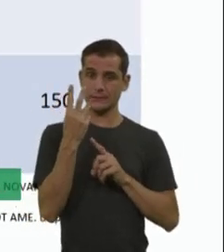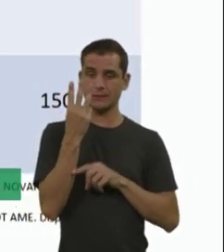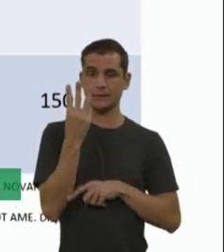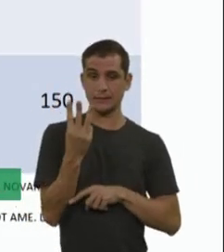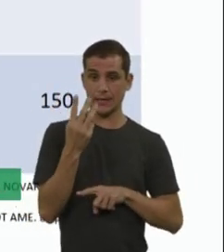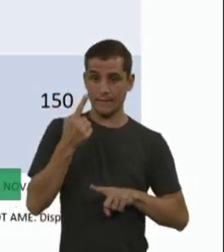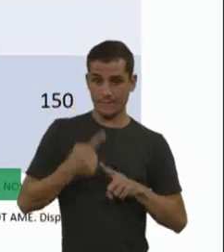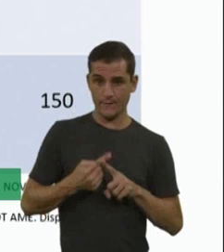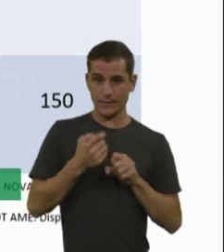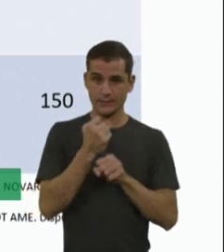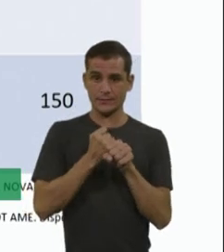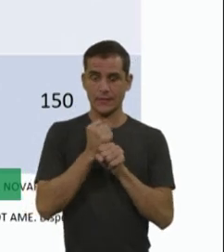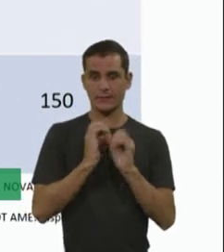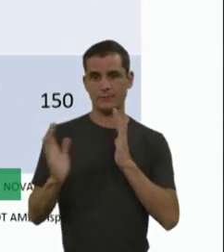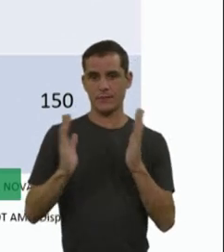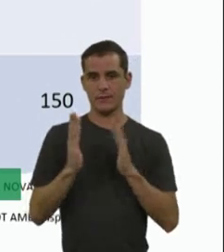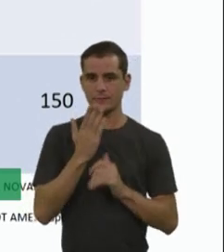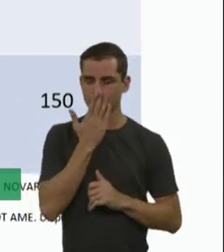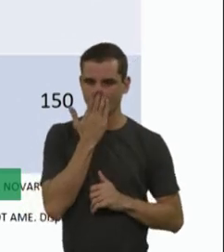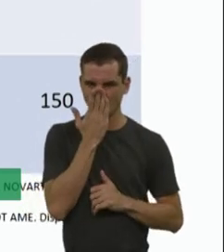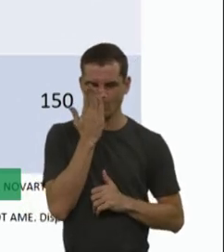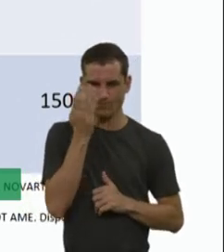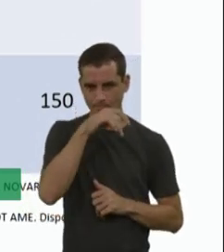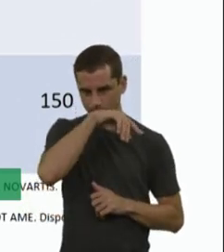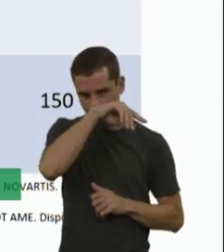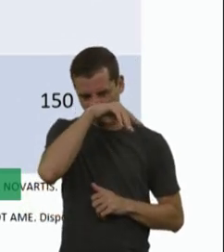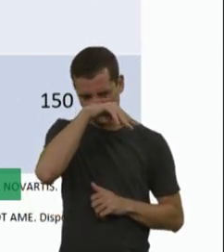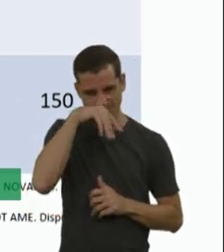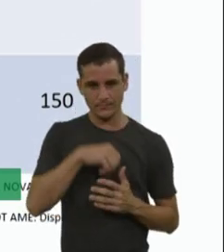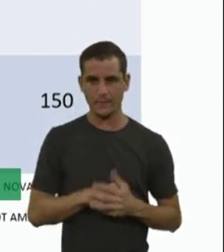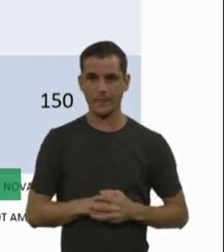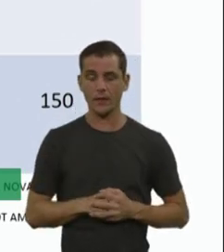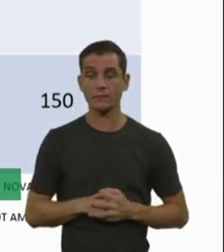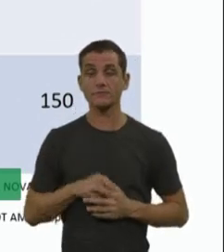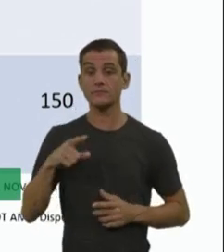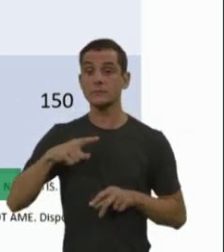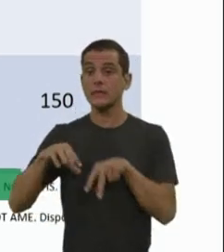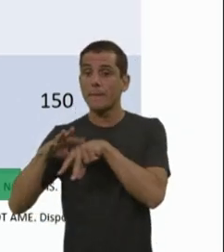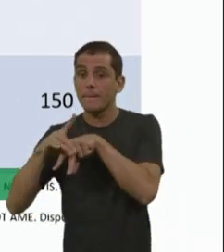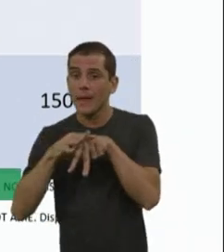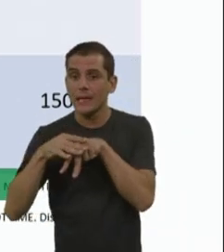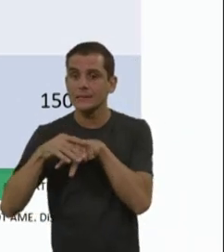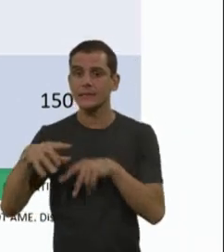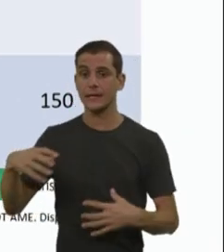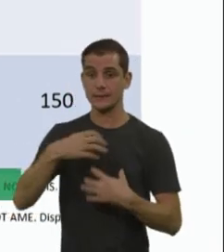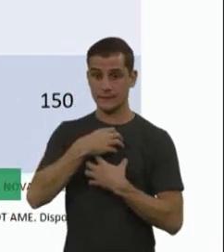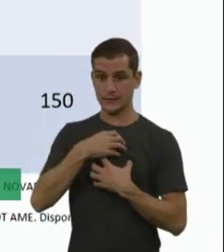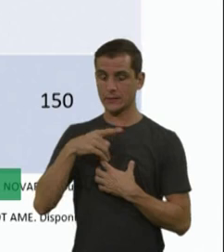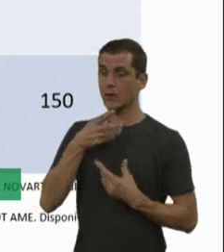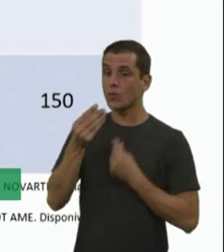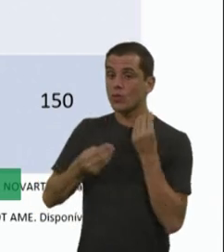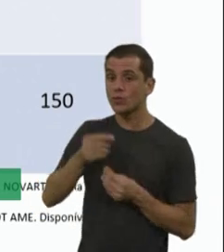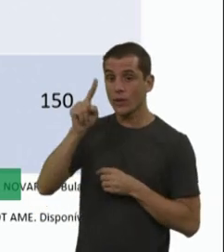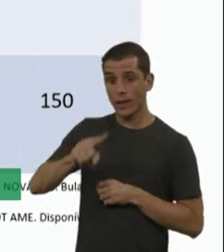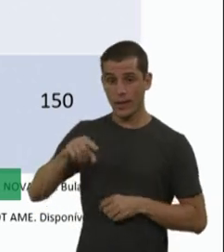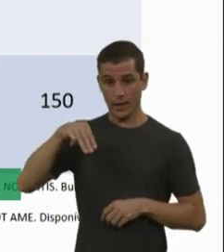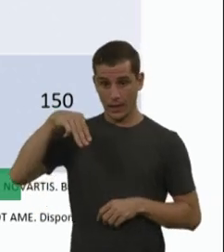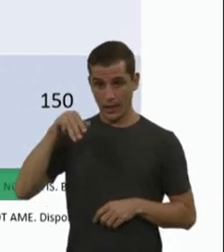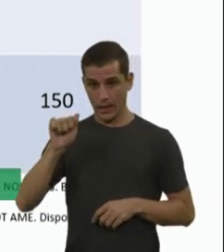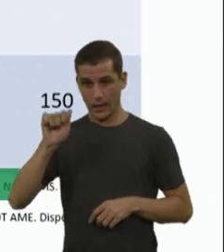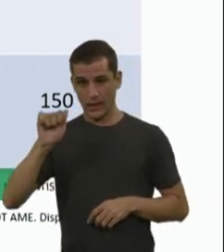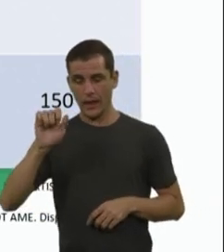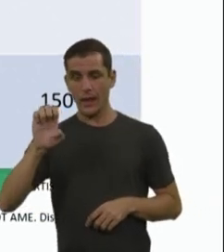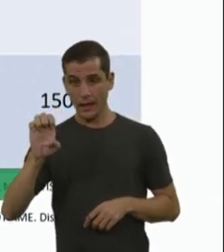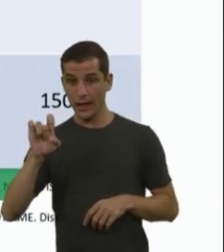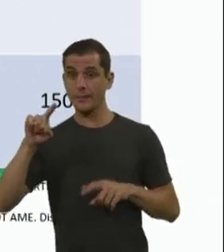ele já tem no SUS, a gente tem acesso via PCBT para os pacientes pré-sintomáticos, AME tipo 1 e AME tipo 2,